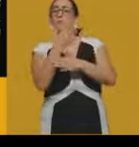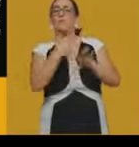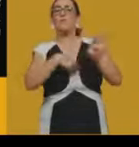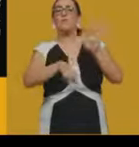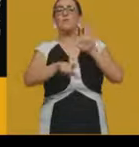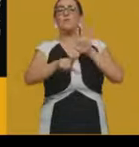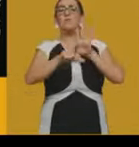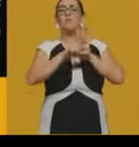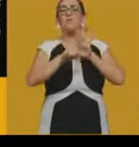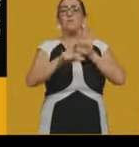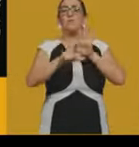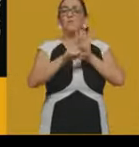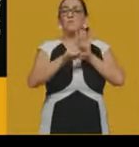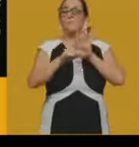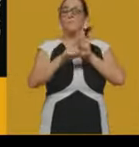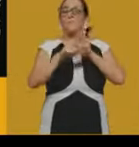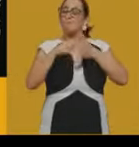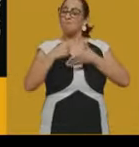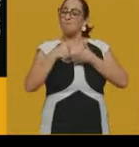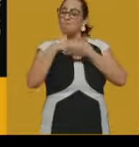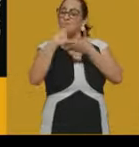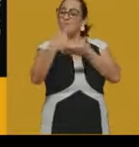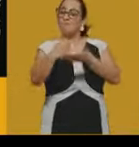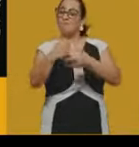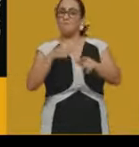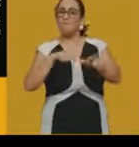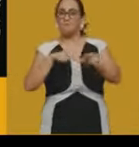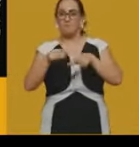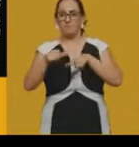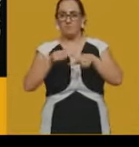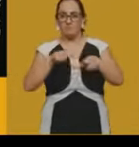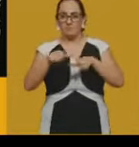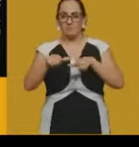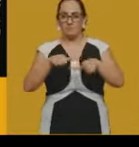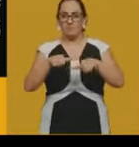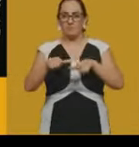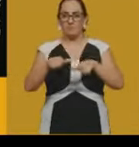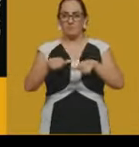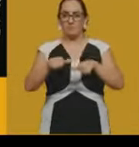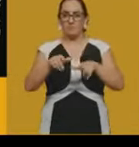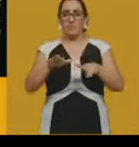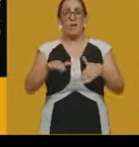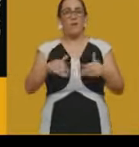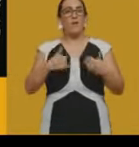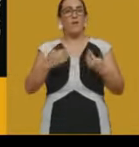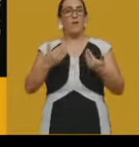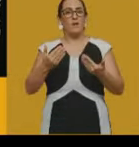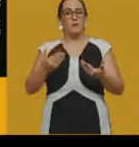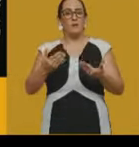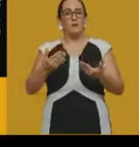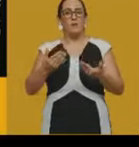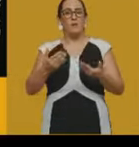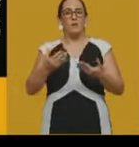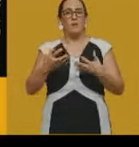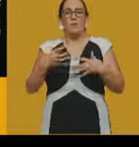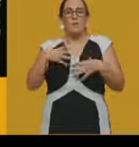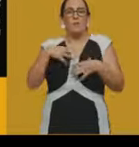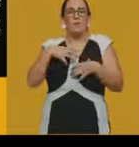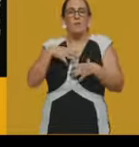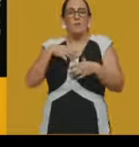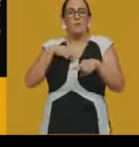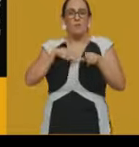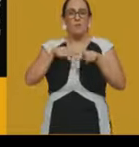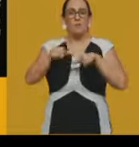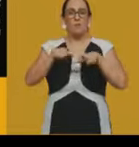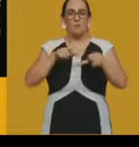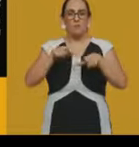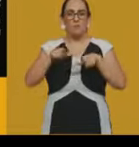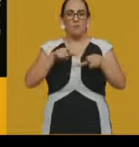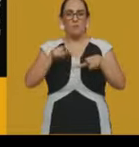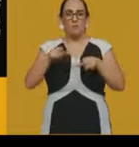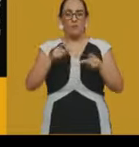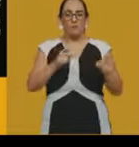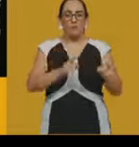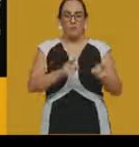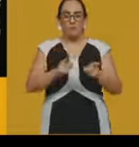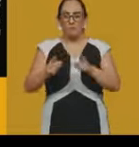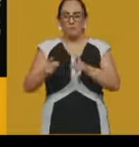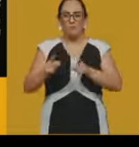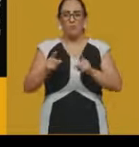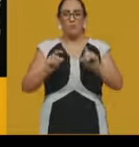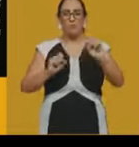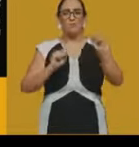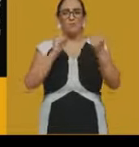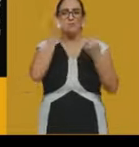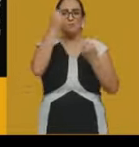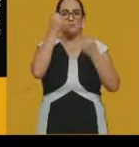sejam favoráveis a esses trabalhadores. Então, são as condições de trabalho nesse período aí de industrialização que